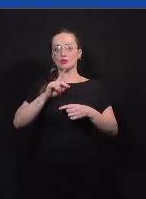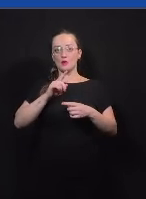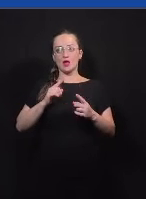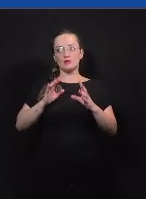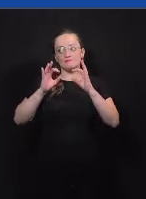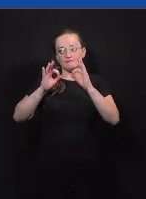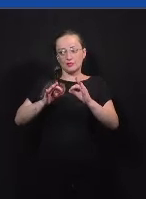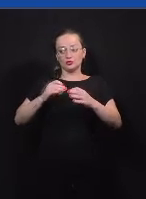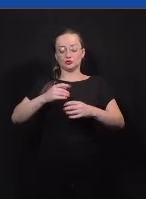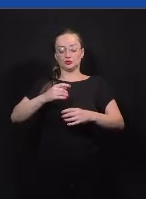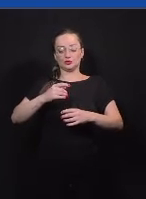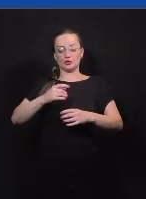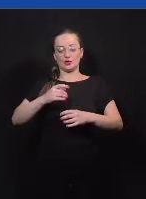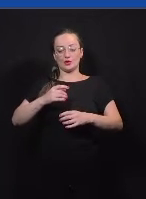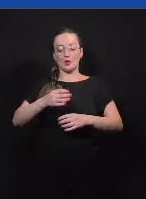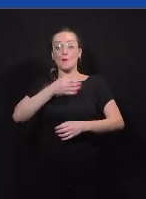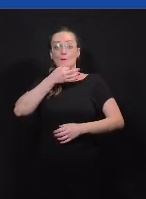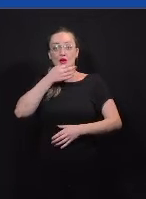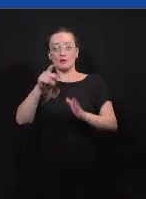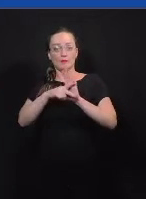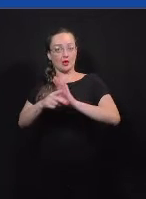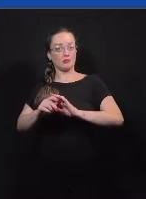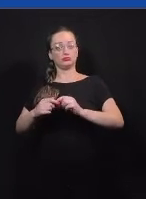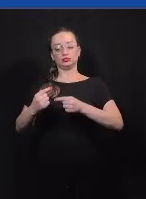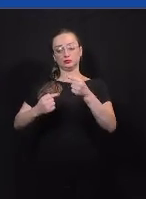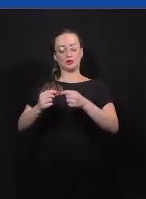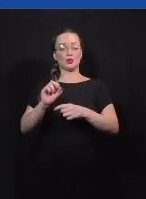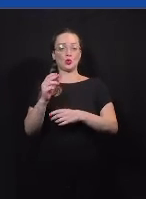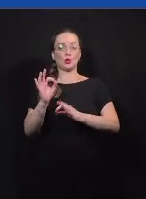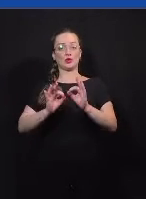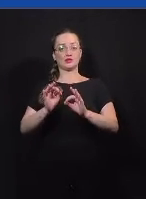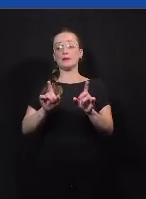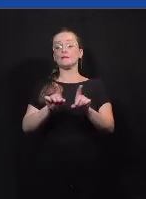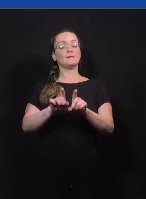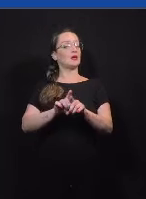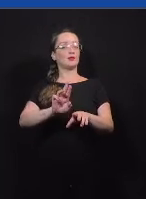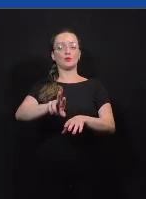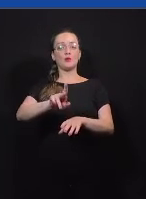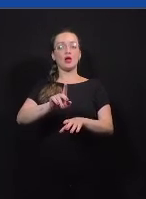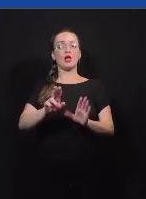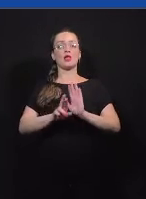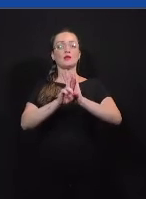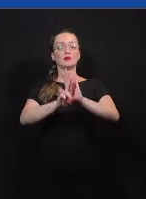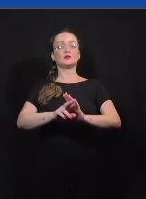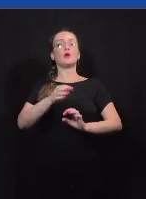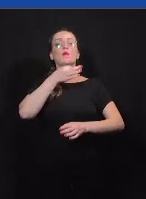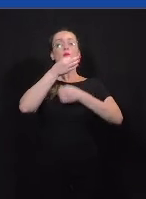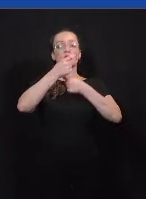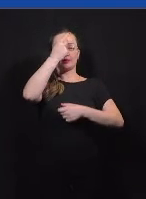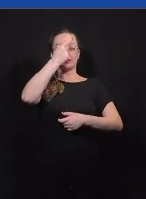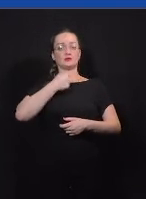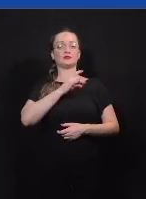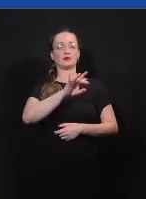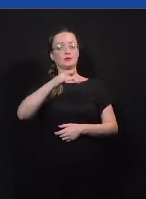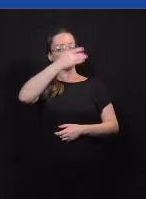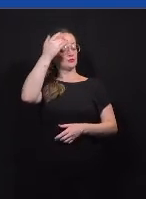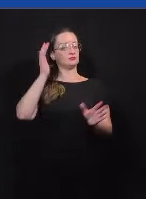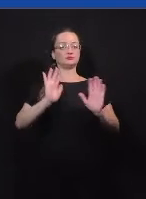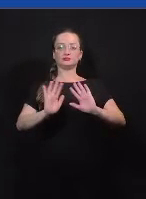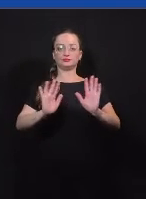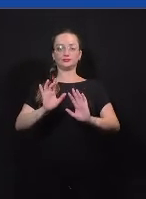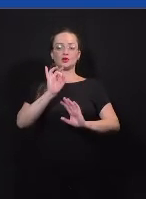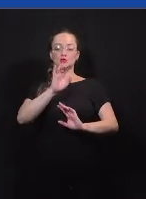posicionamento ou os valores da política e como organização, tampouco necessariamente representam as opiniões pessoais dos debatedores, né? Que vão